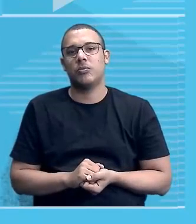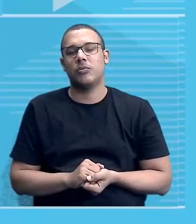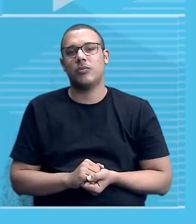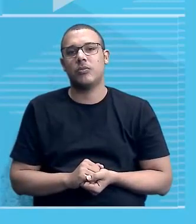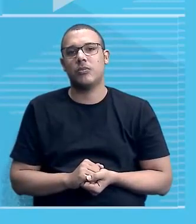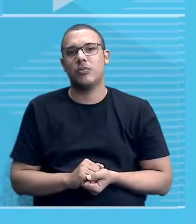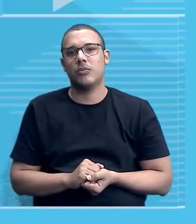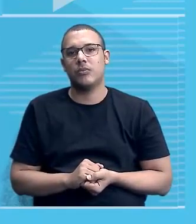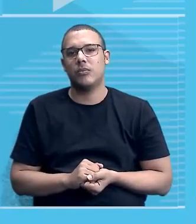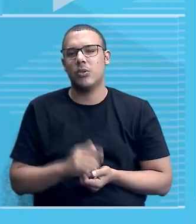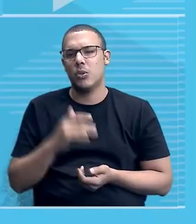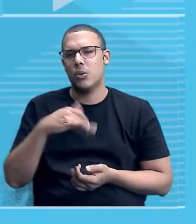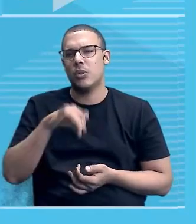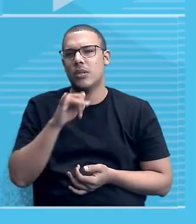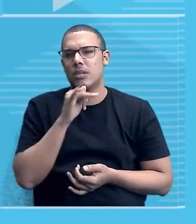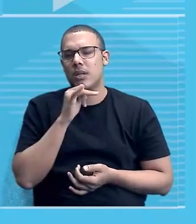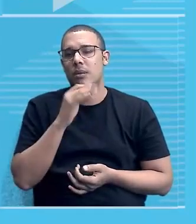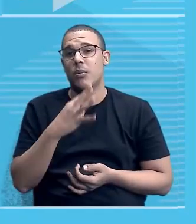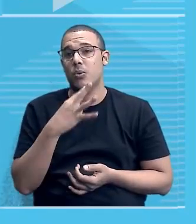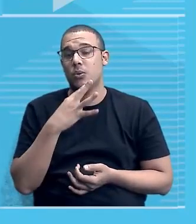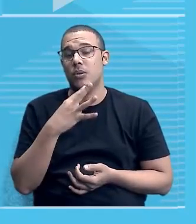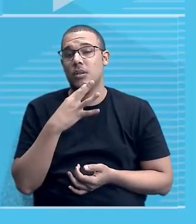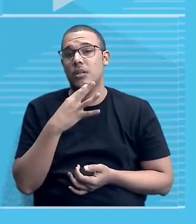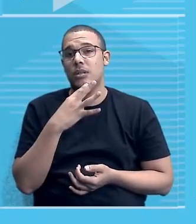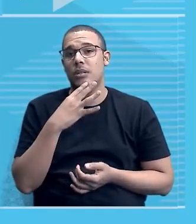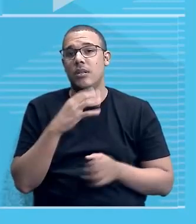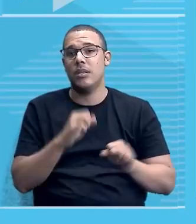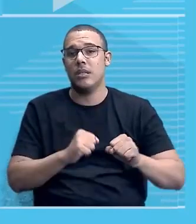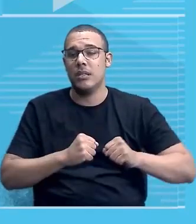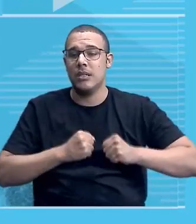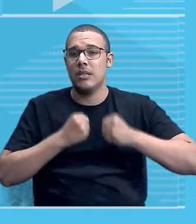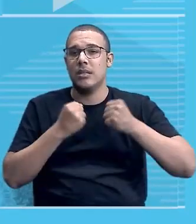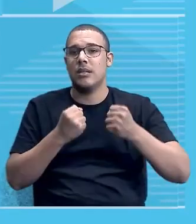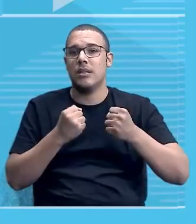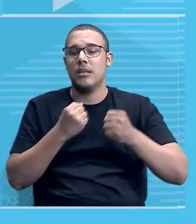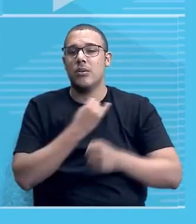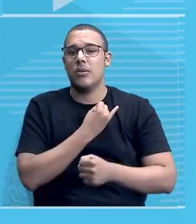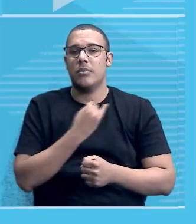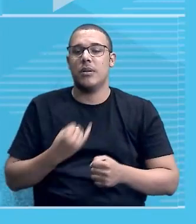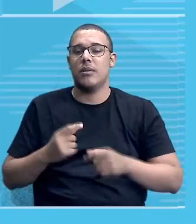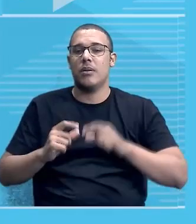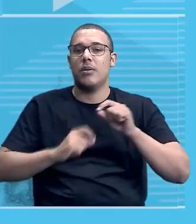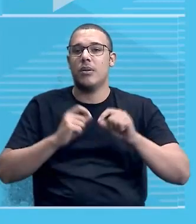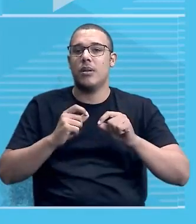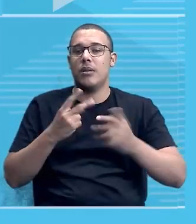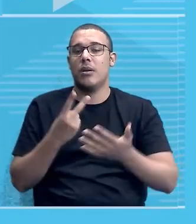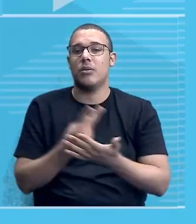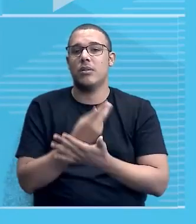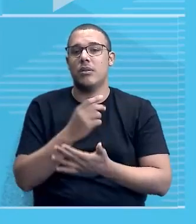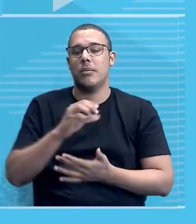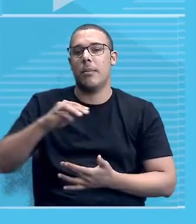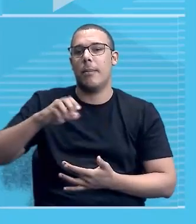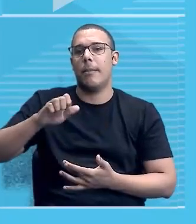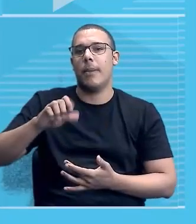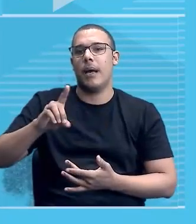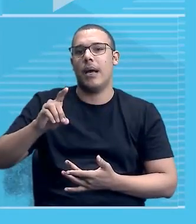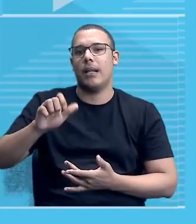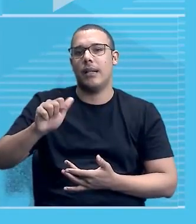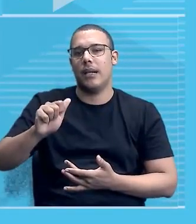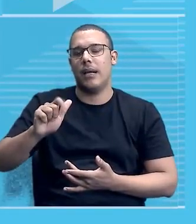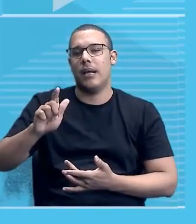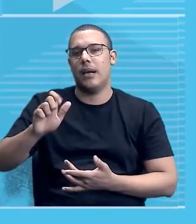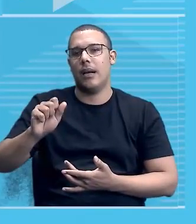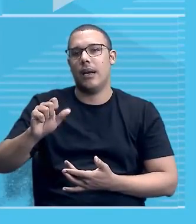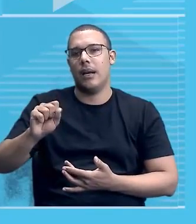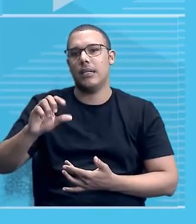exemplo clássico de resistência africana ao imperialismo foi o que aconteceu em Madagascar. Ah, professor, fica onde